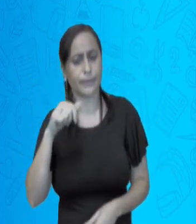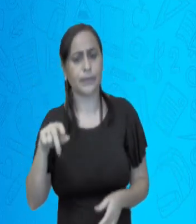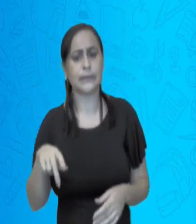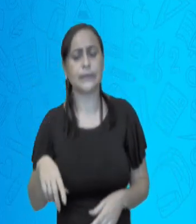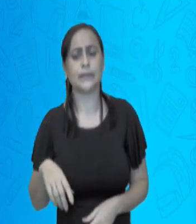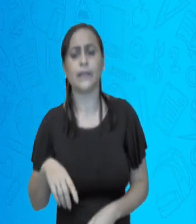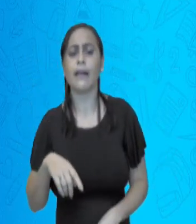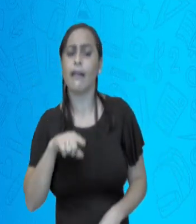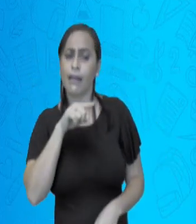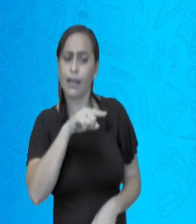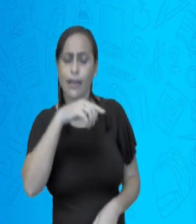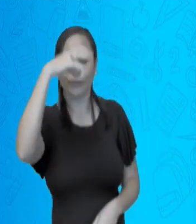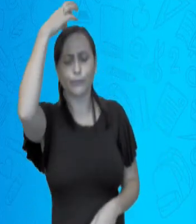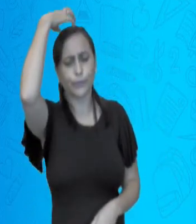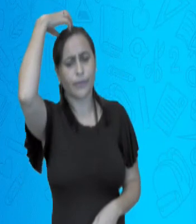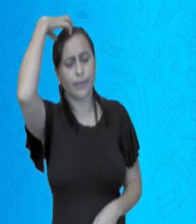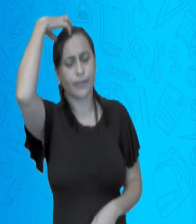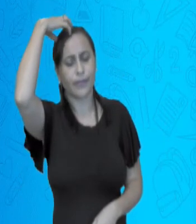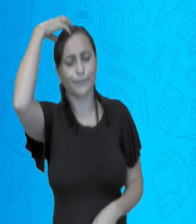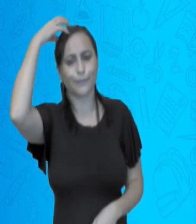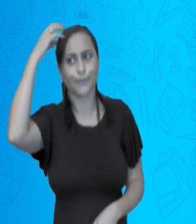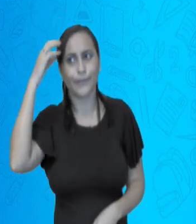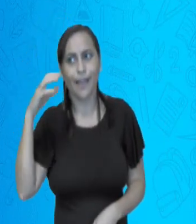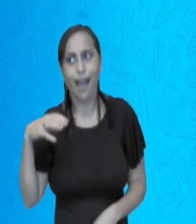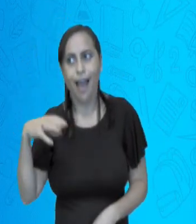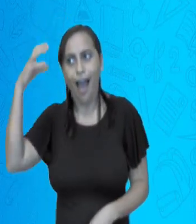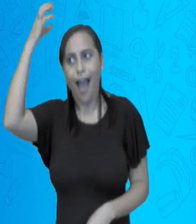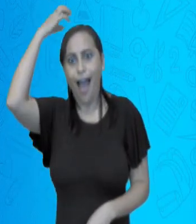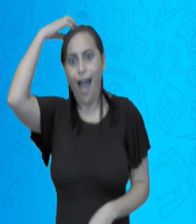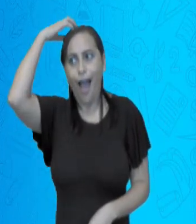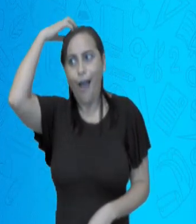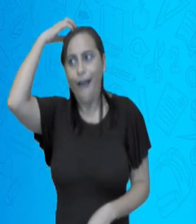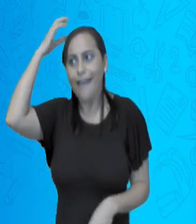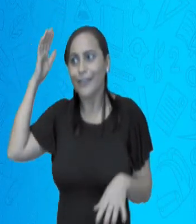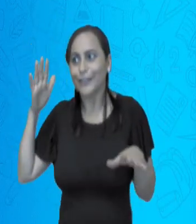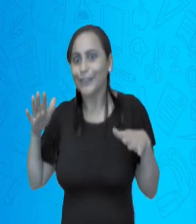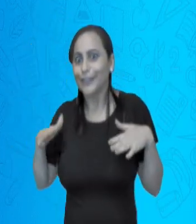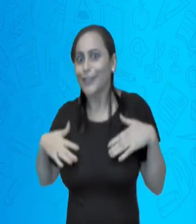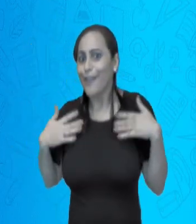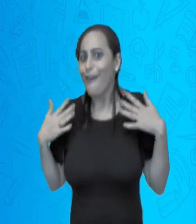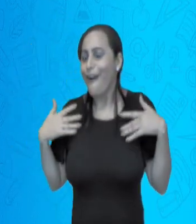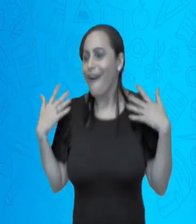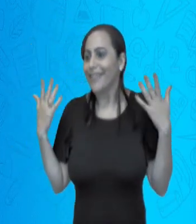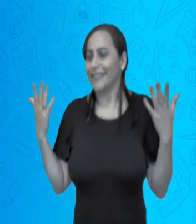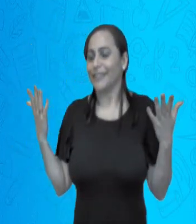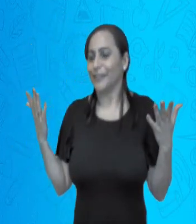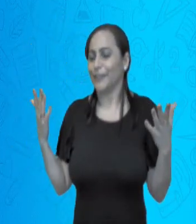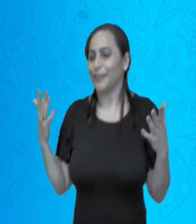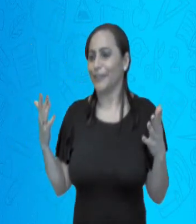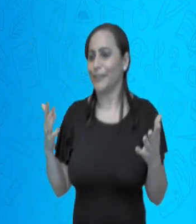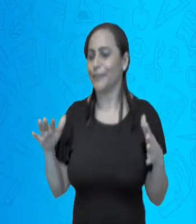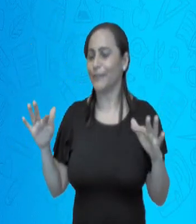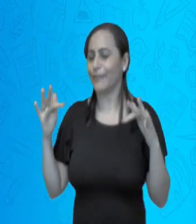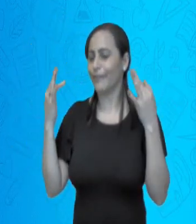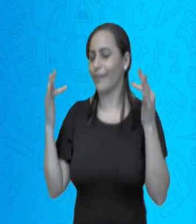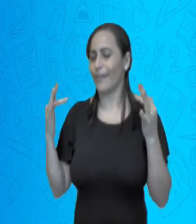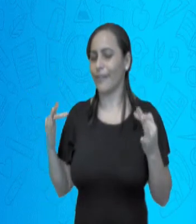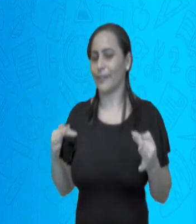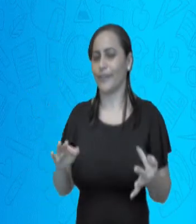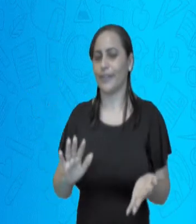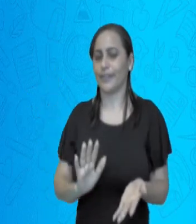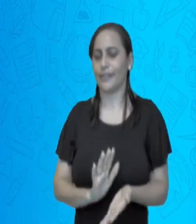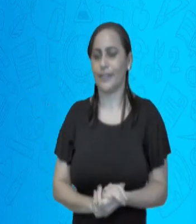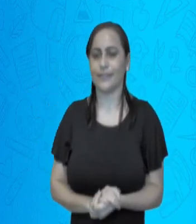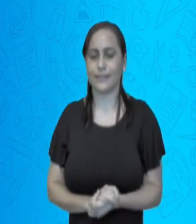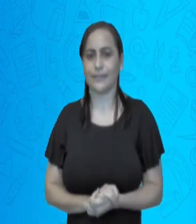próprio rei. Ah, ele ficou todo vaidoso, ele chegou a inchar de vaidade, né? Mas rapidinho também ele já murchou. Porque ela falou